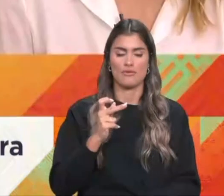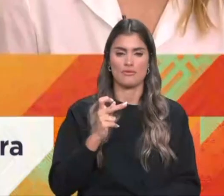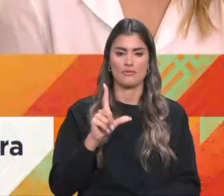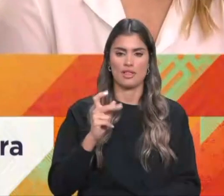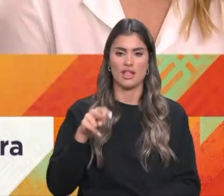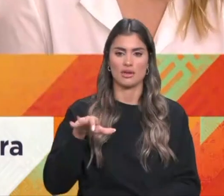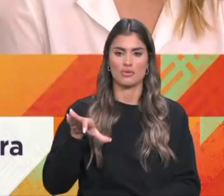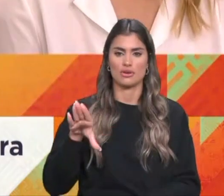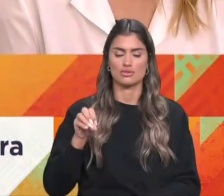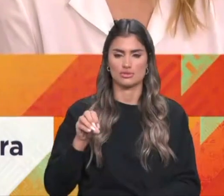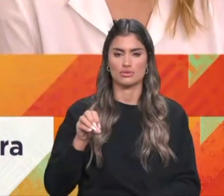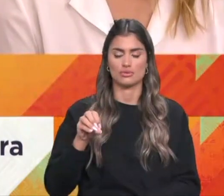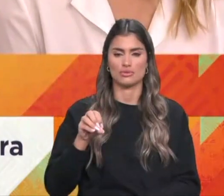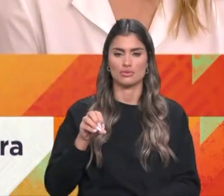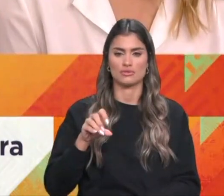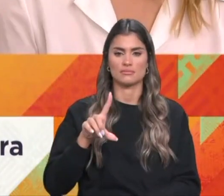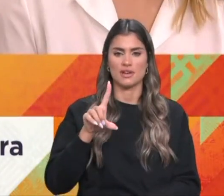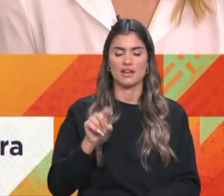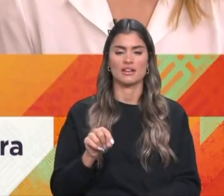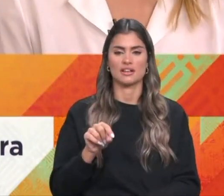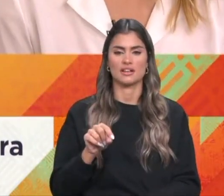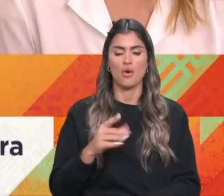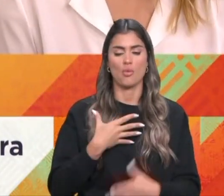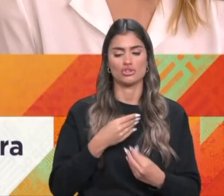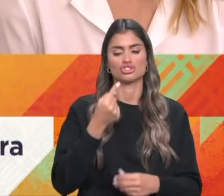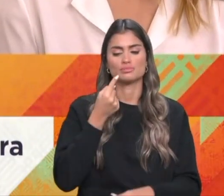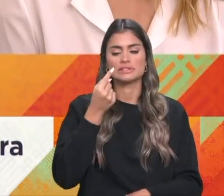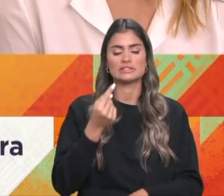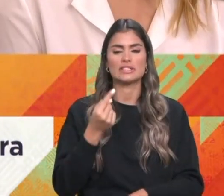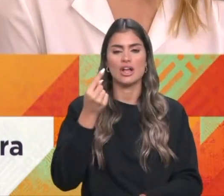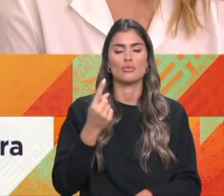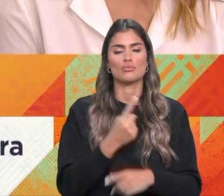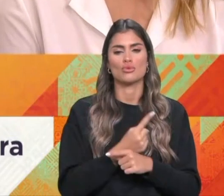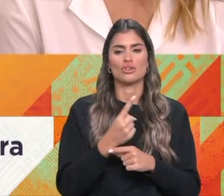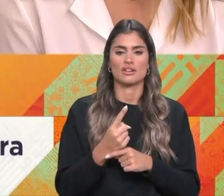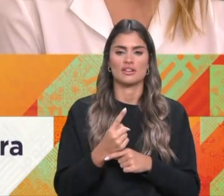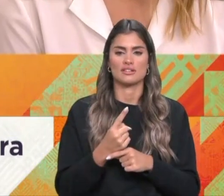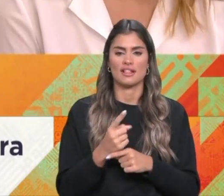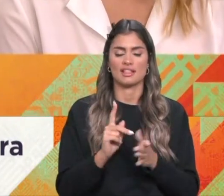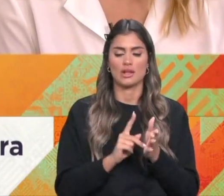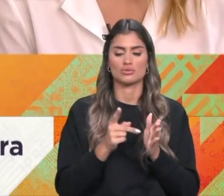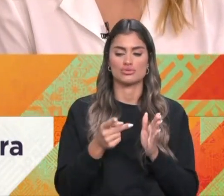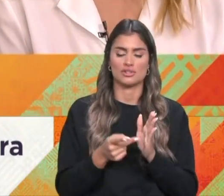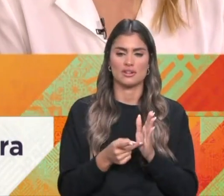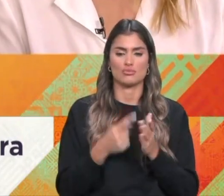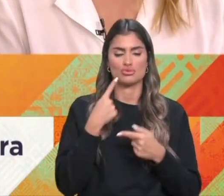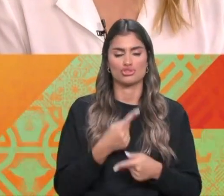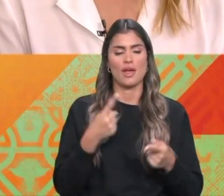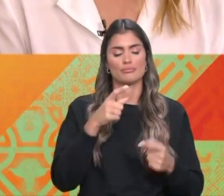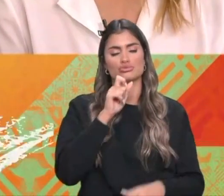O que lhe dá também um gosto especial, porque conseguimos juntar tecnologia e provar que é possível